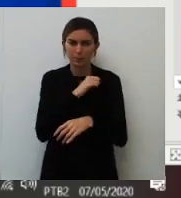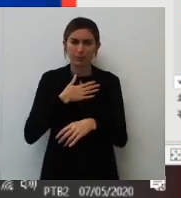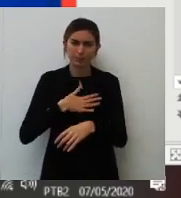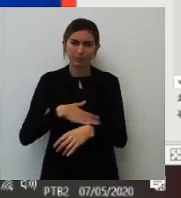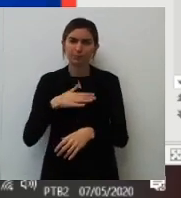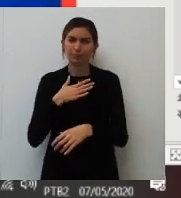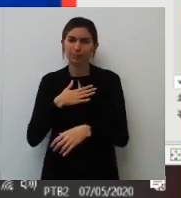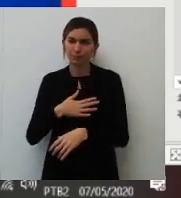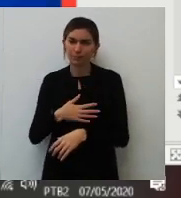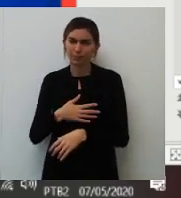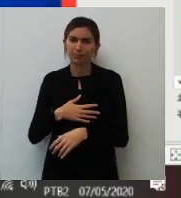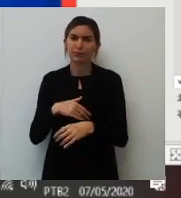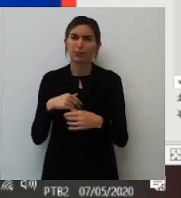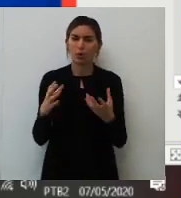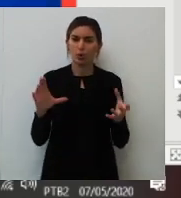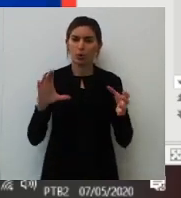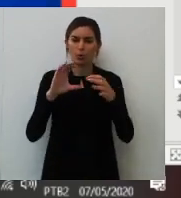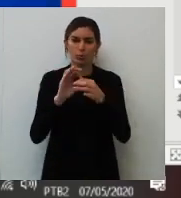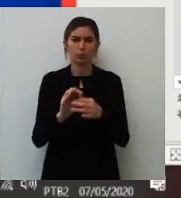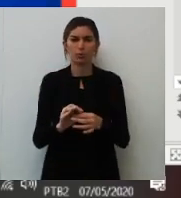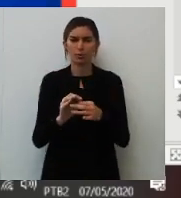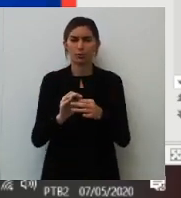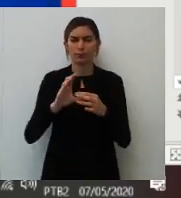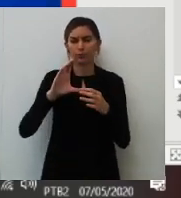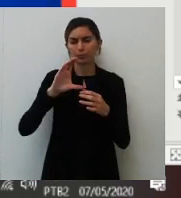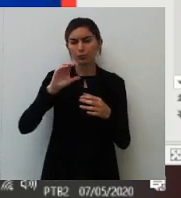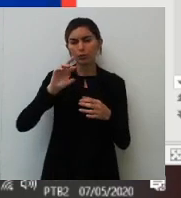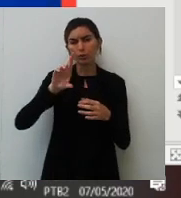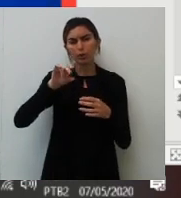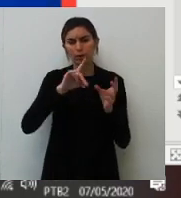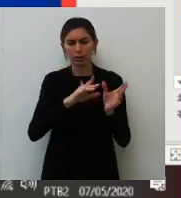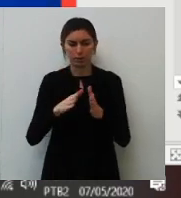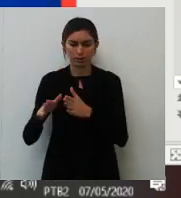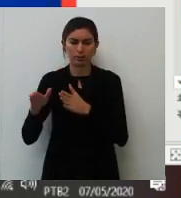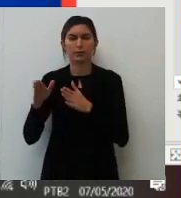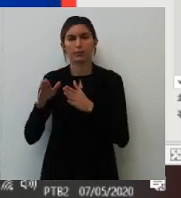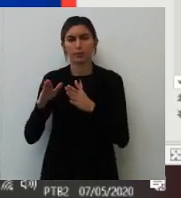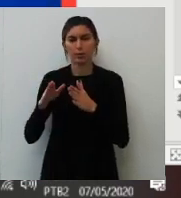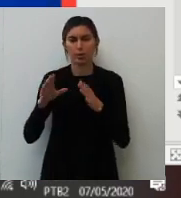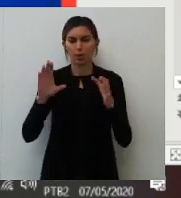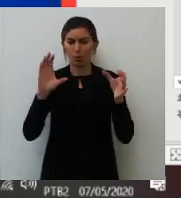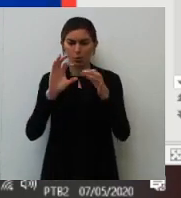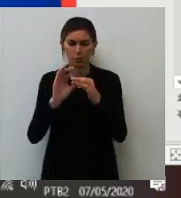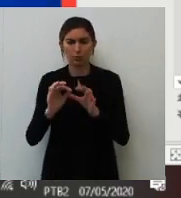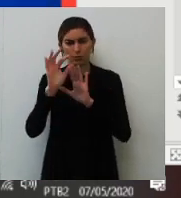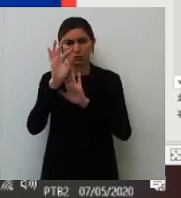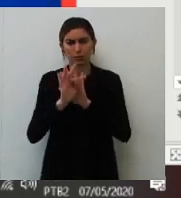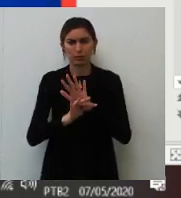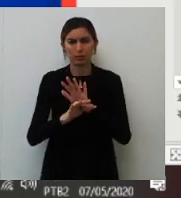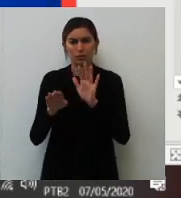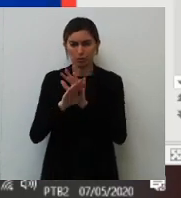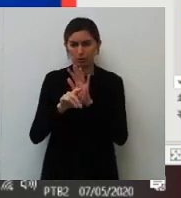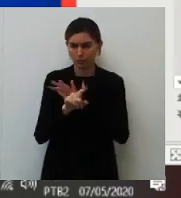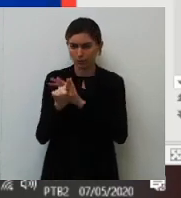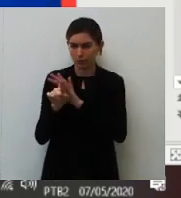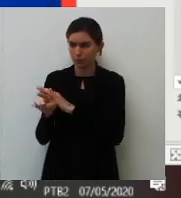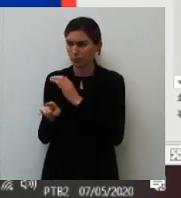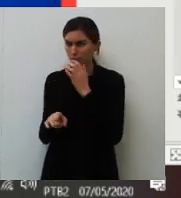Terminamos a parte de conjunções coordenativas. Elemento de coesão textual. Chegou pergunta?